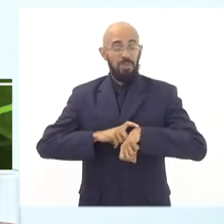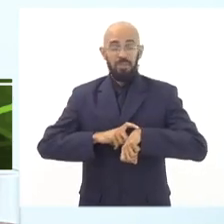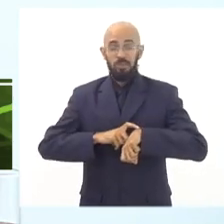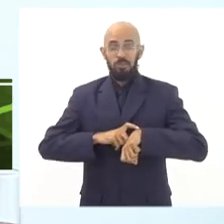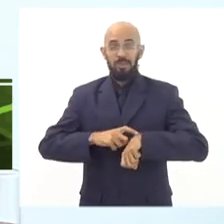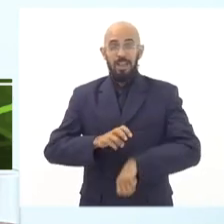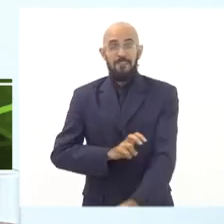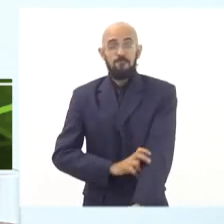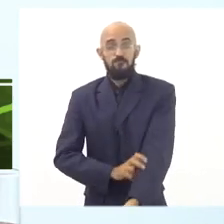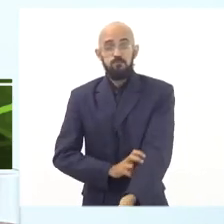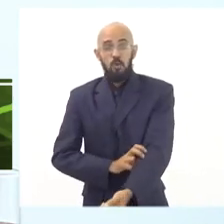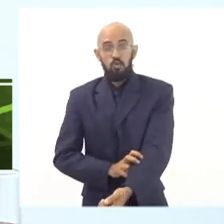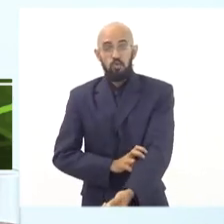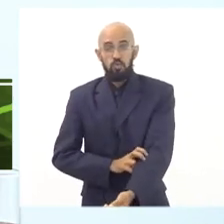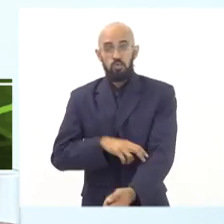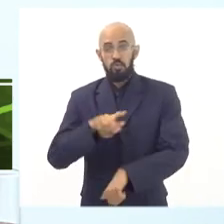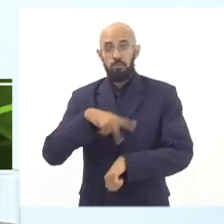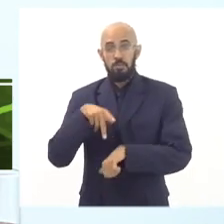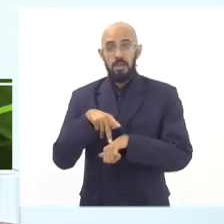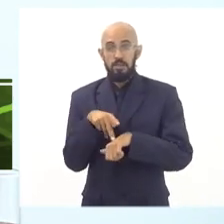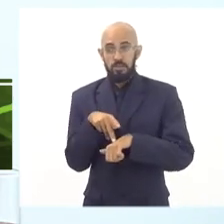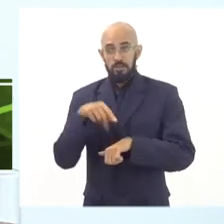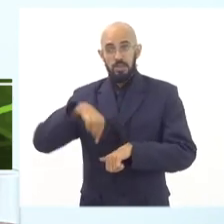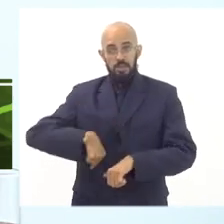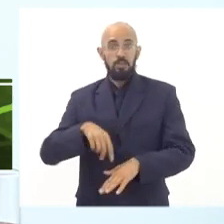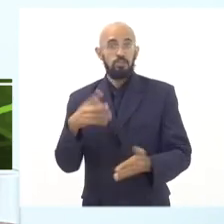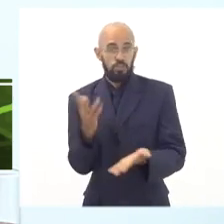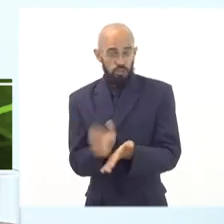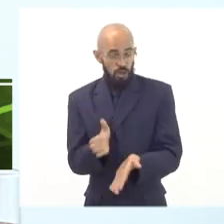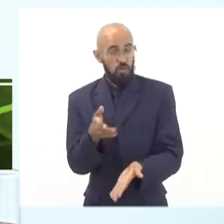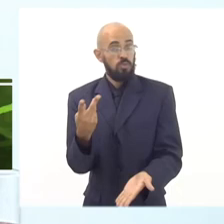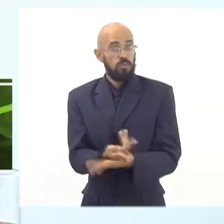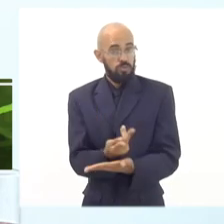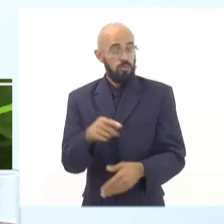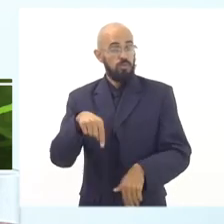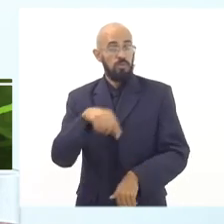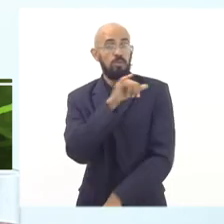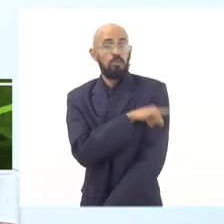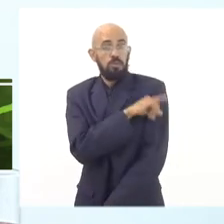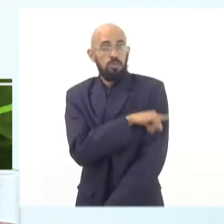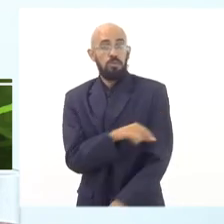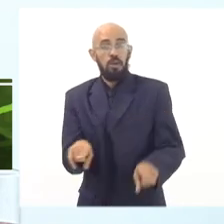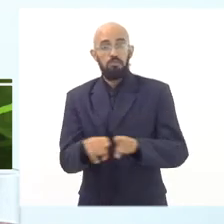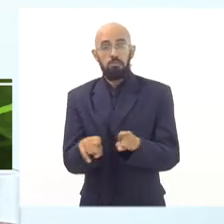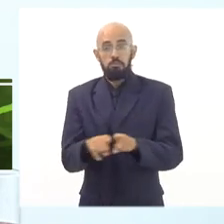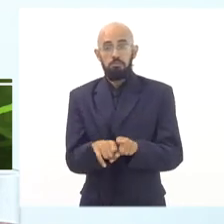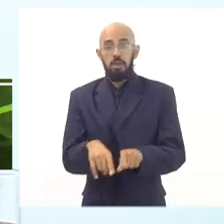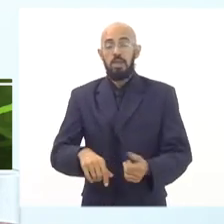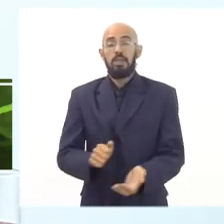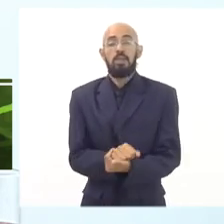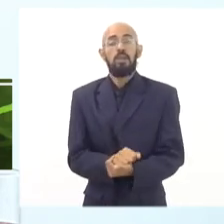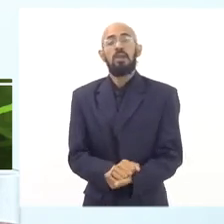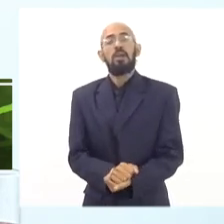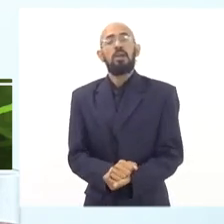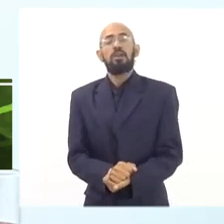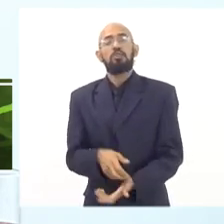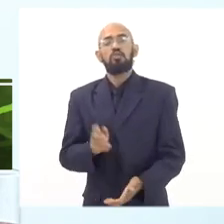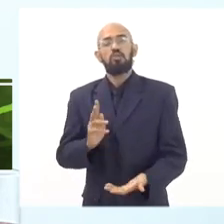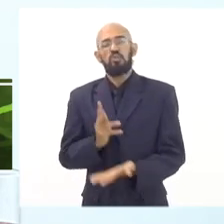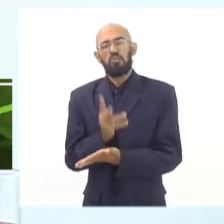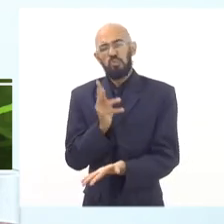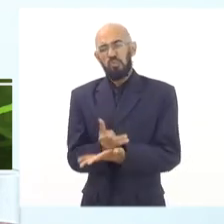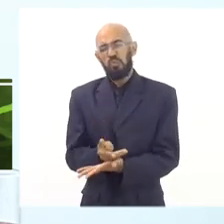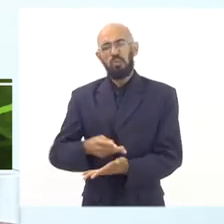locais do país, inclusive já registrado também aqui no estado do Rio de Janeiro. O diretor vai ficando numa situação de pressão permanente e isso se